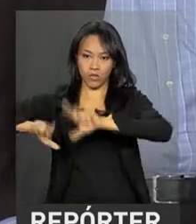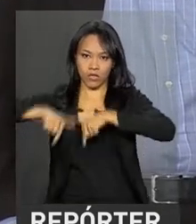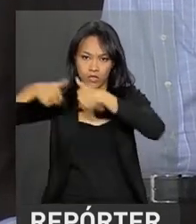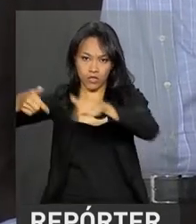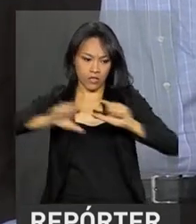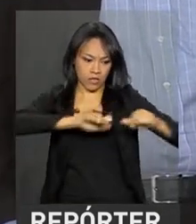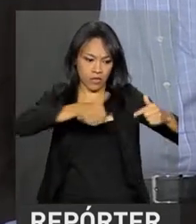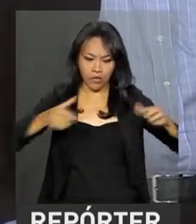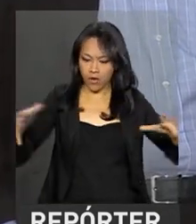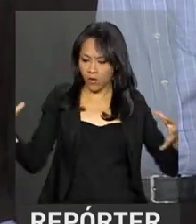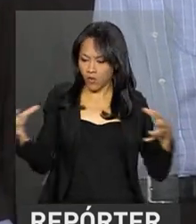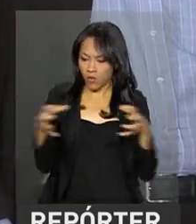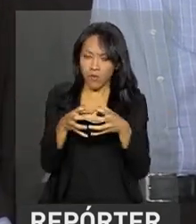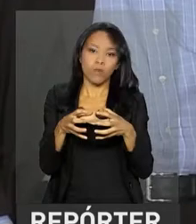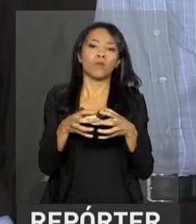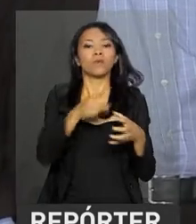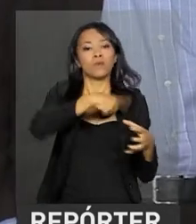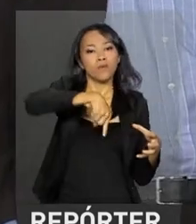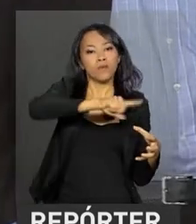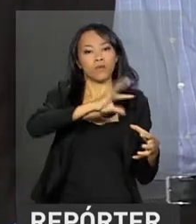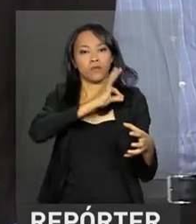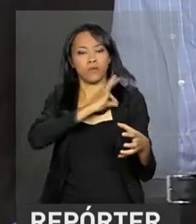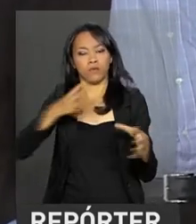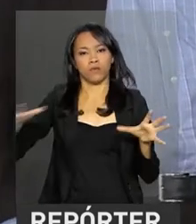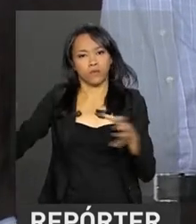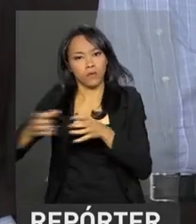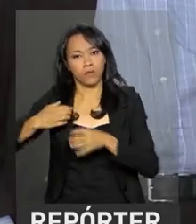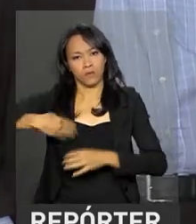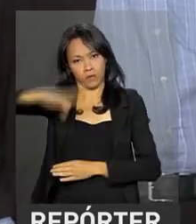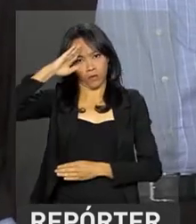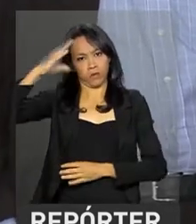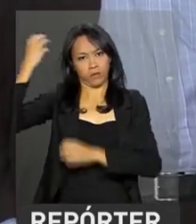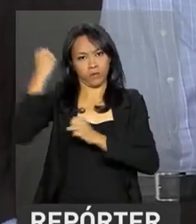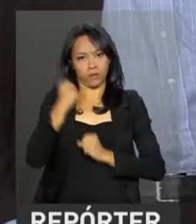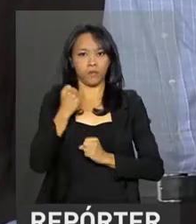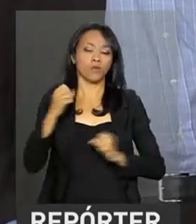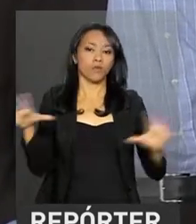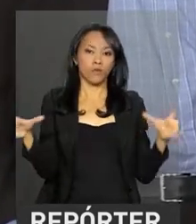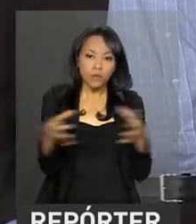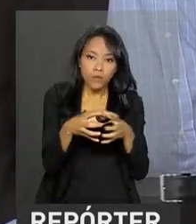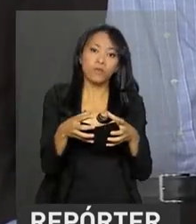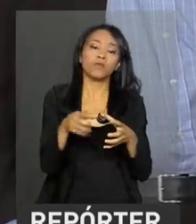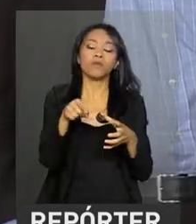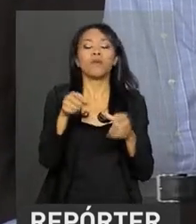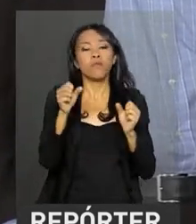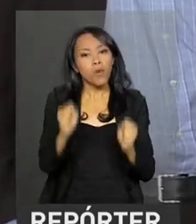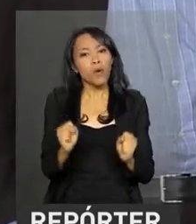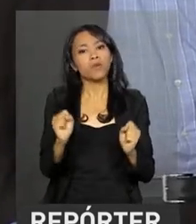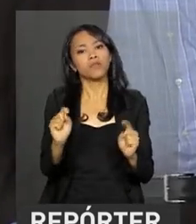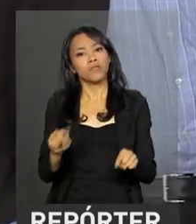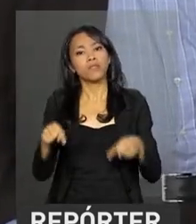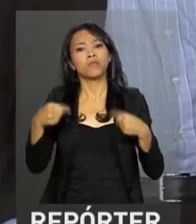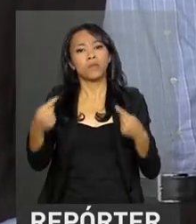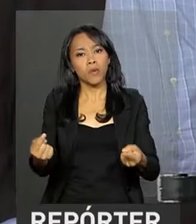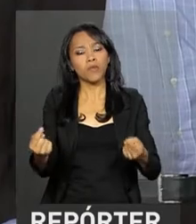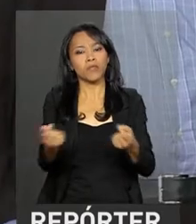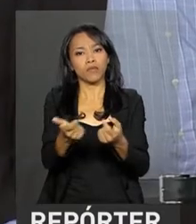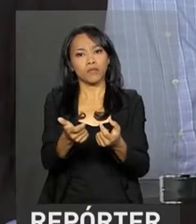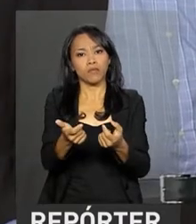coordenada, destas Forças de Segurança possa ampliar-se depois para os anos